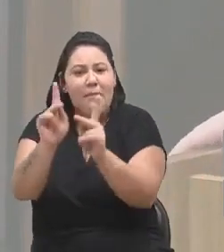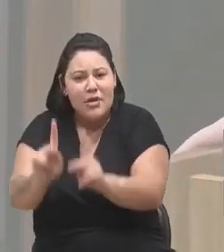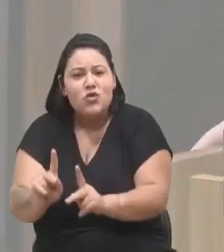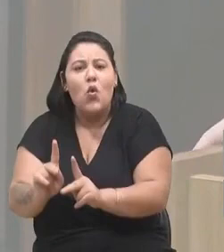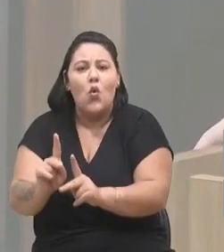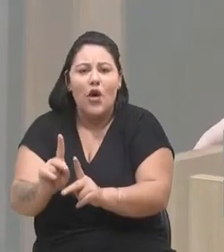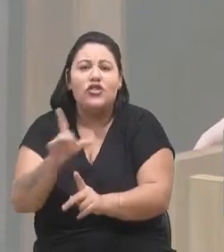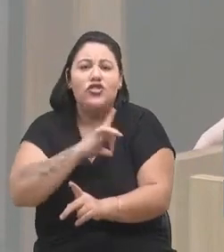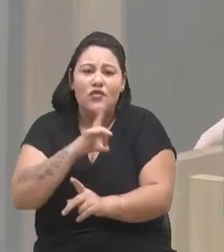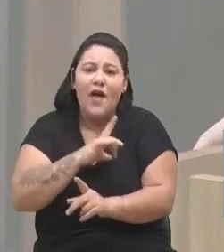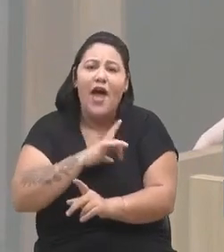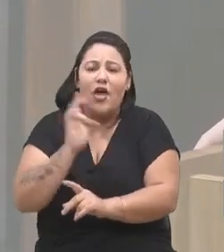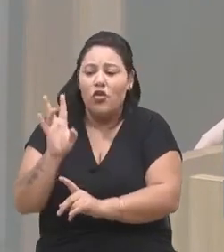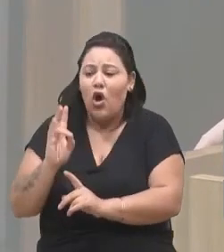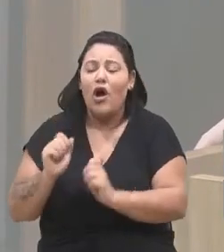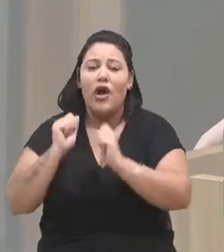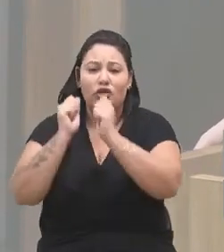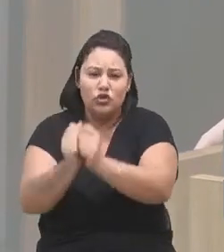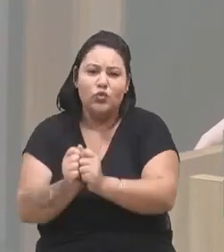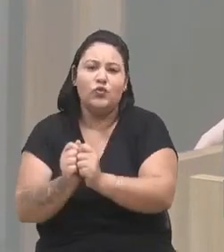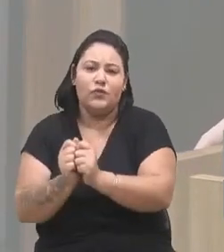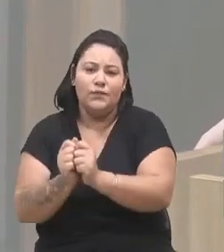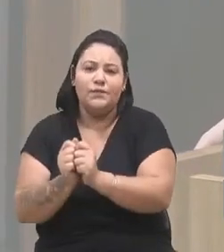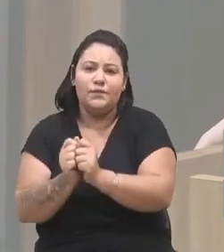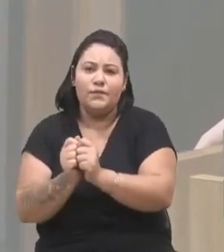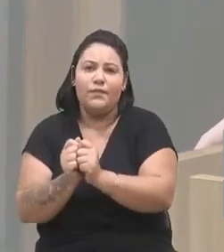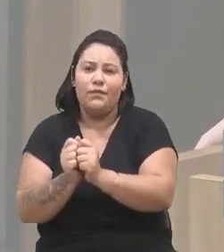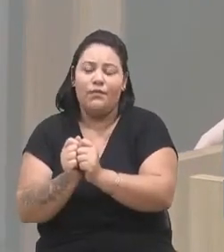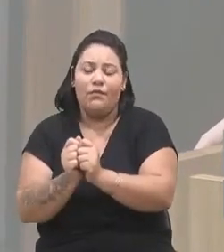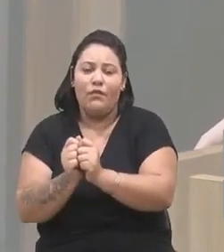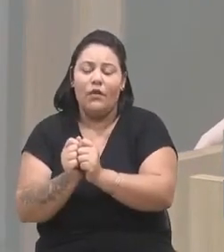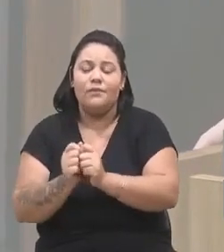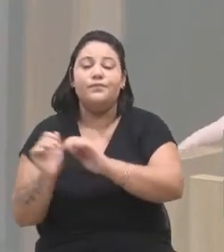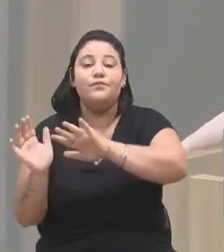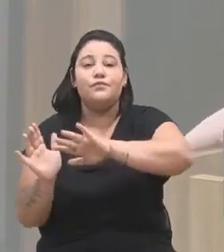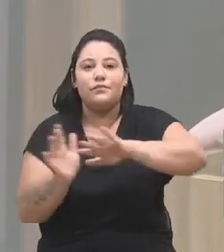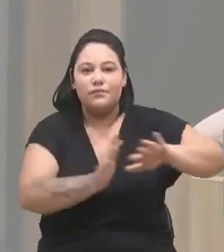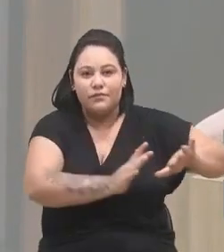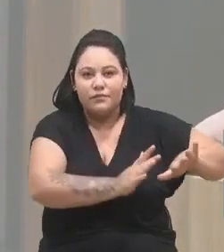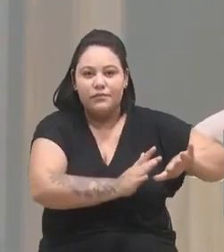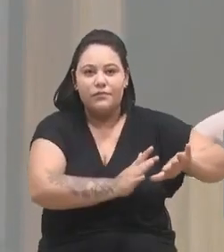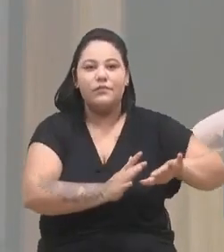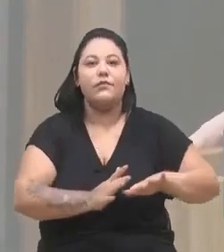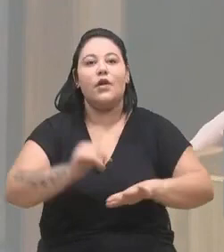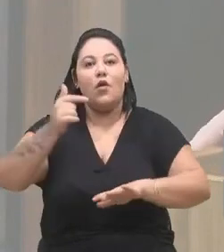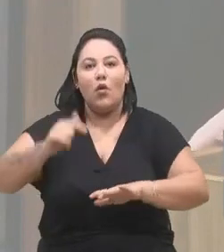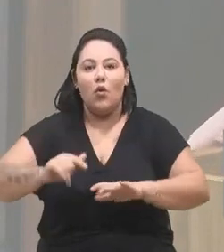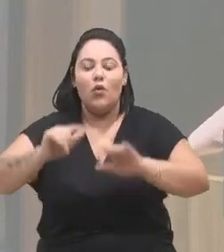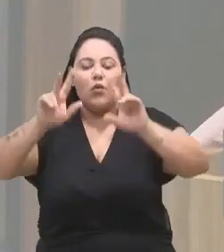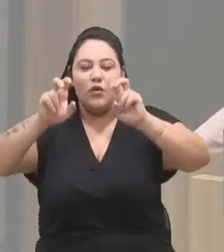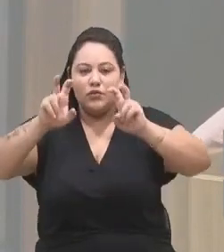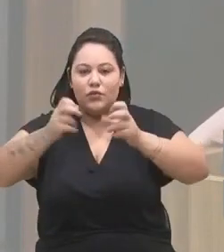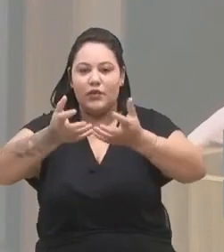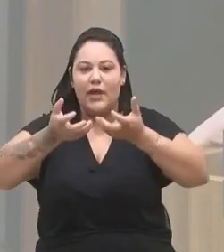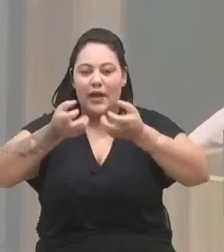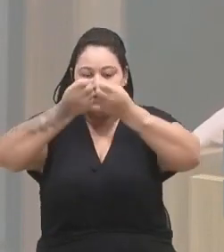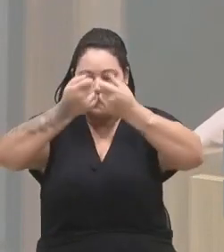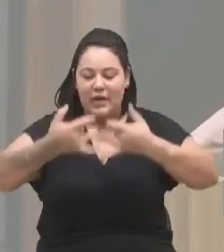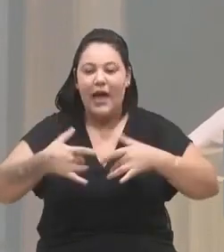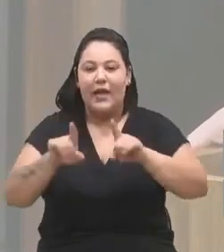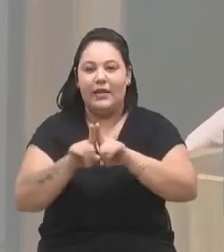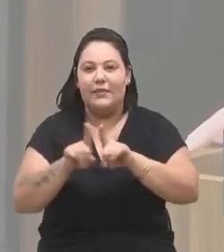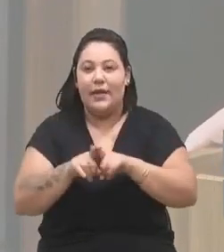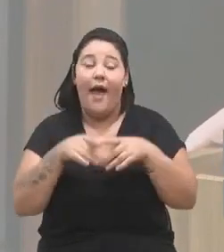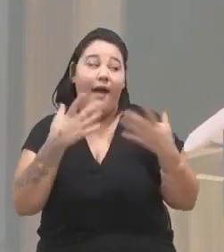que é tão caro para nós. Enfim, um outro assunto que eu quero trazer aqui, e aí,